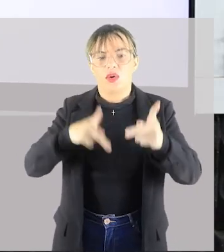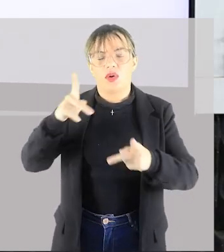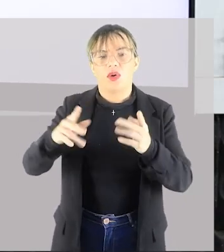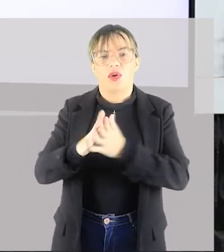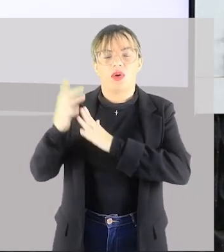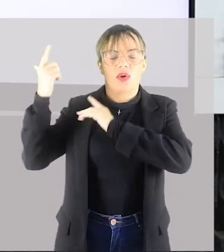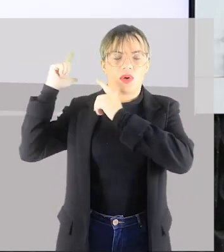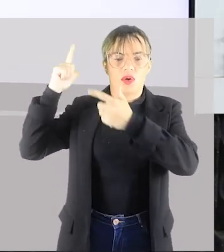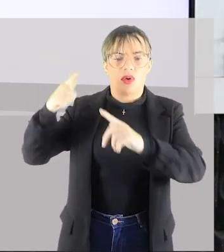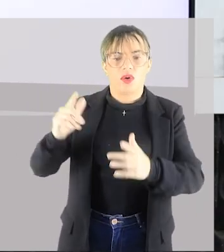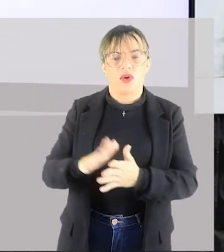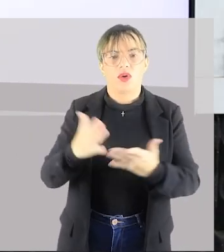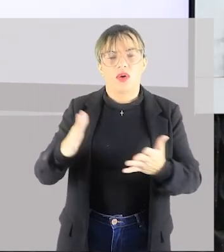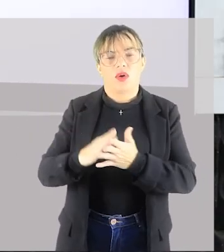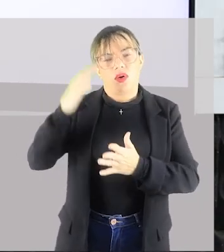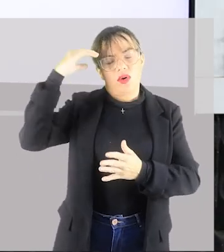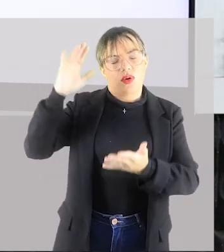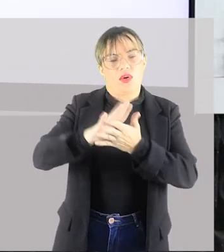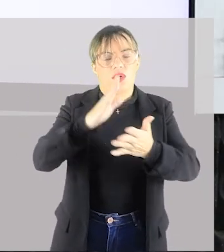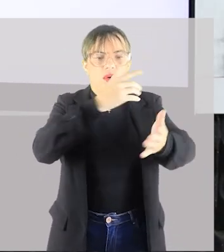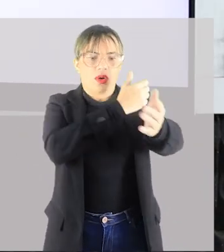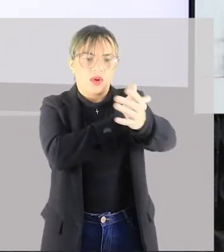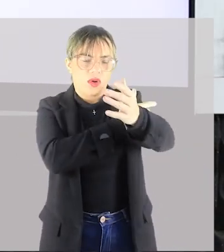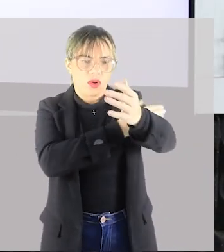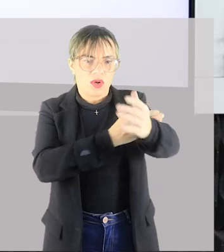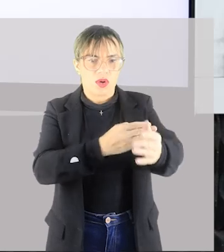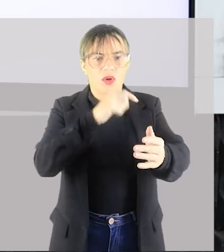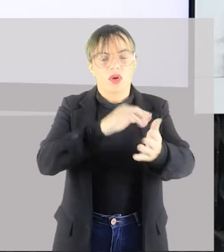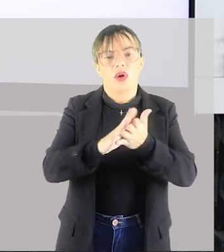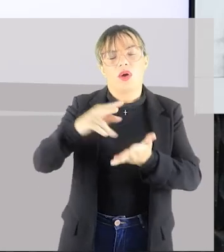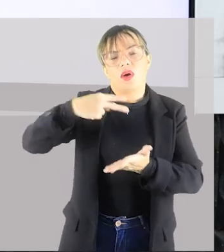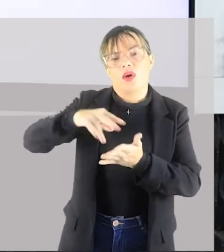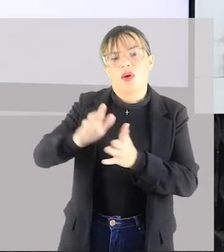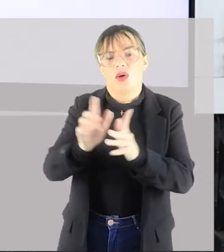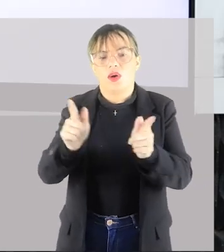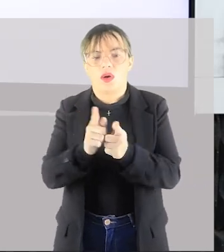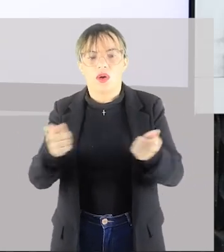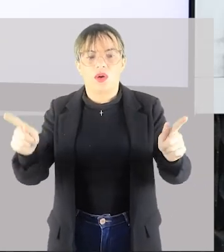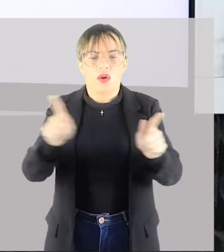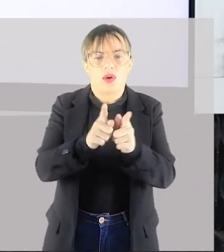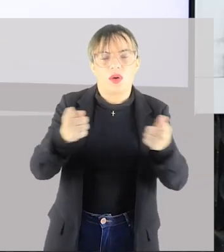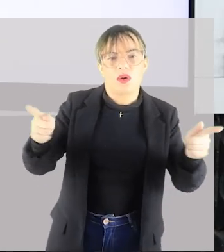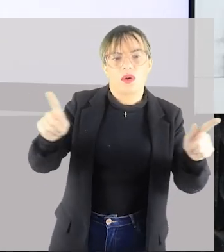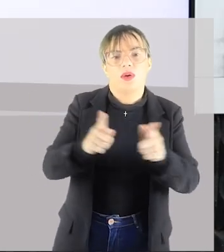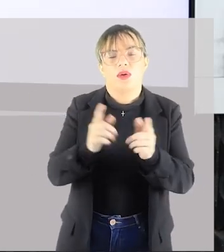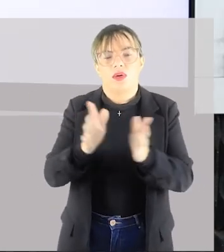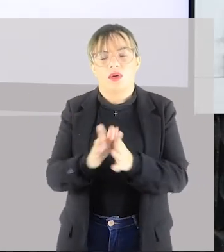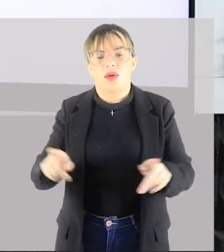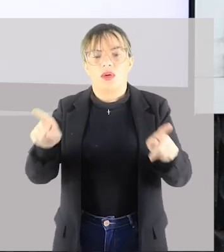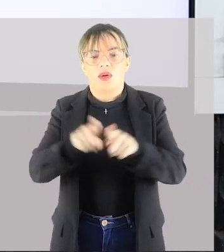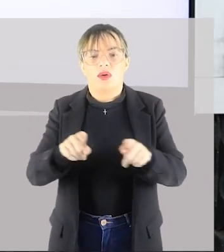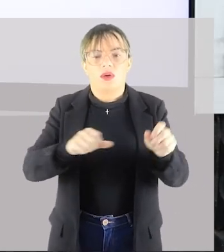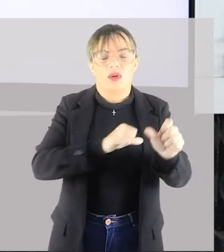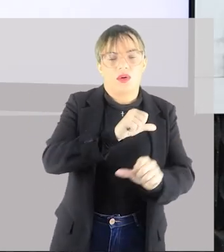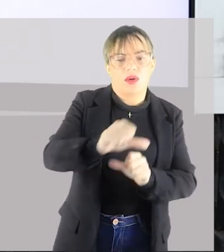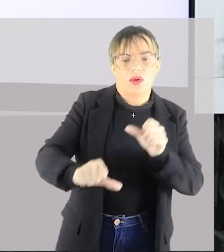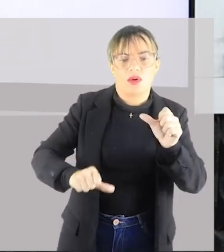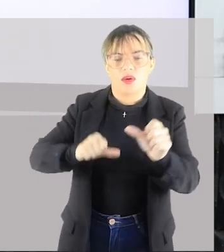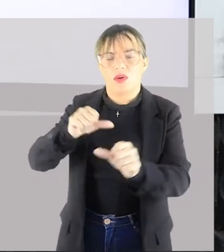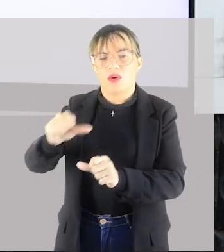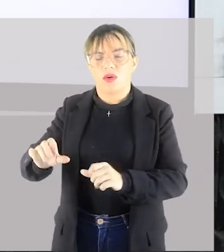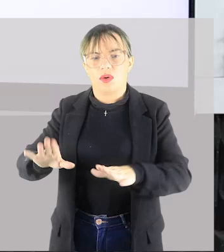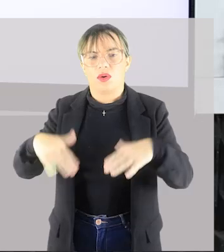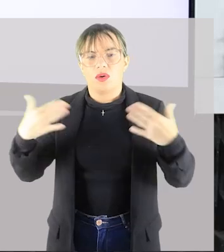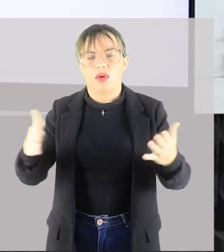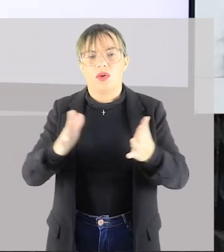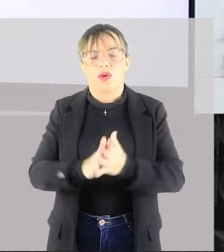englobar os costumes, as danças, as músicas e vai transformar aquilo em